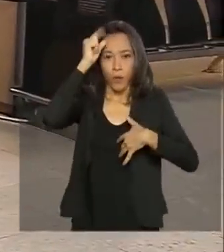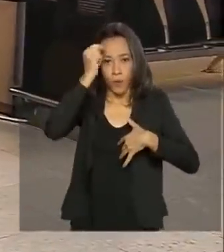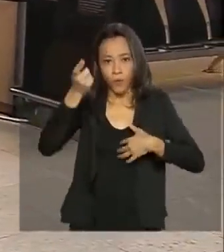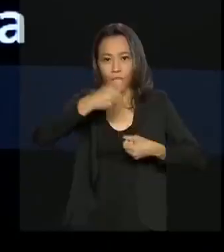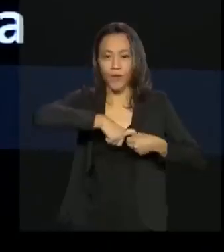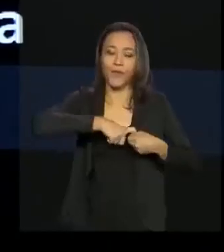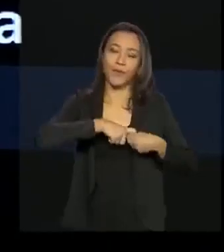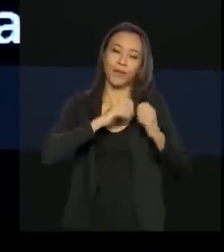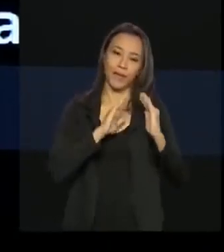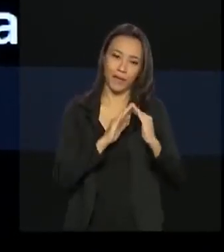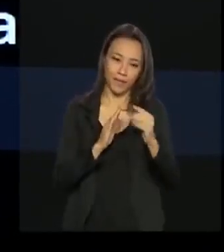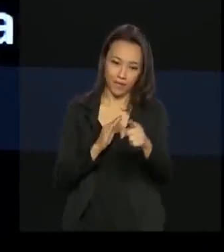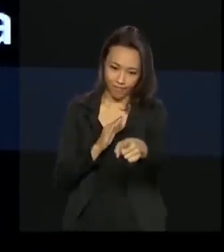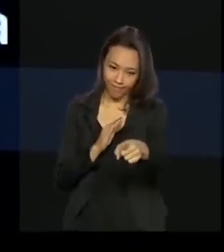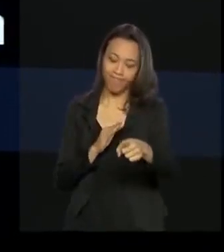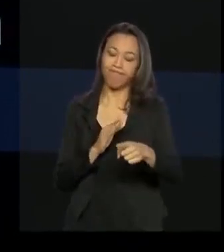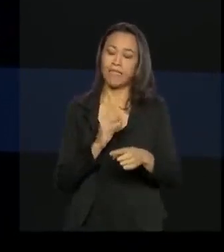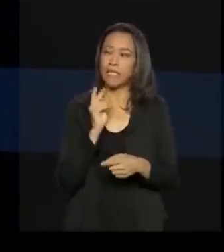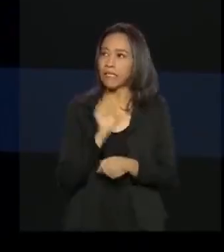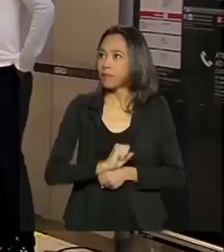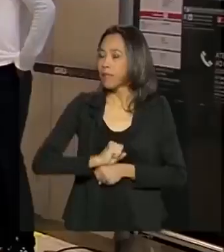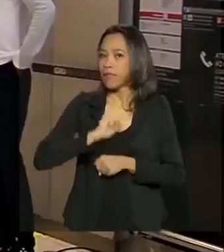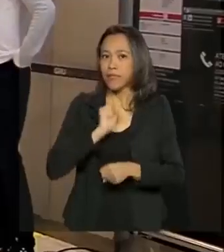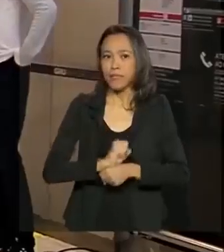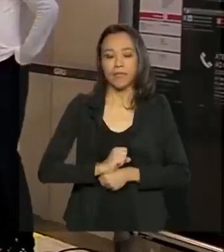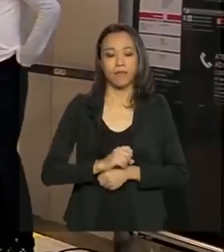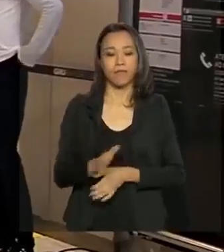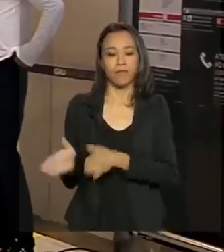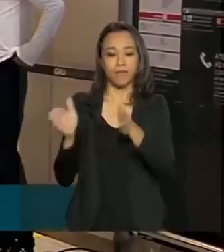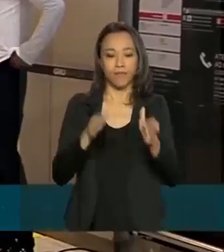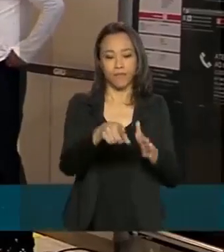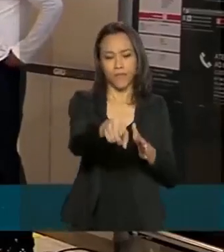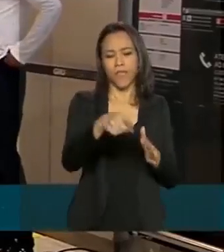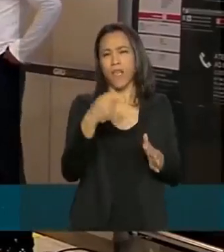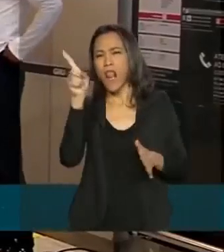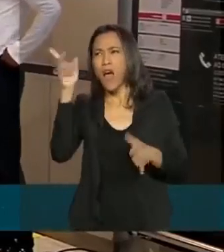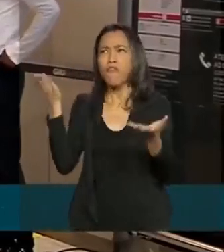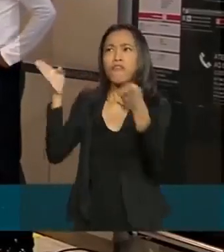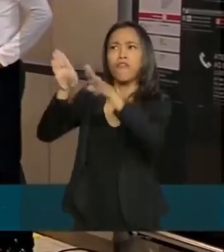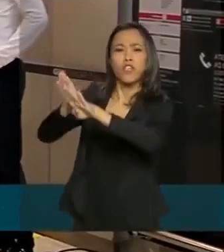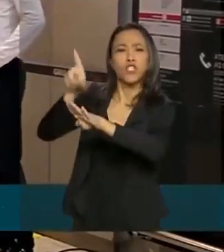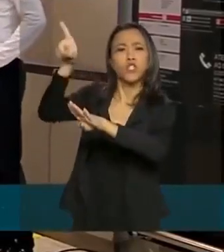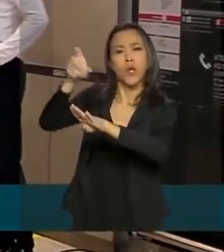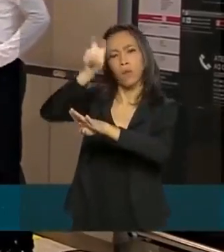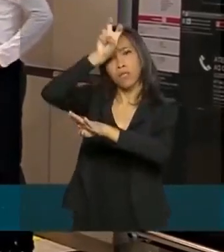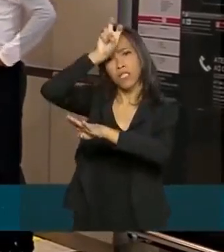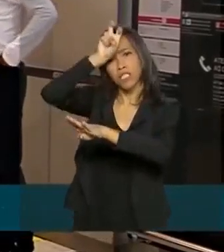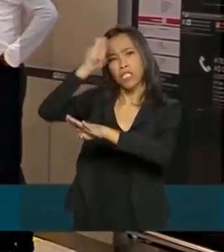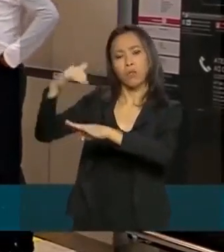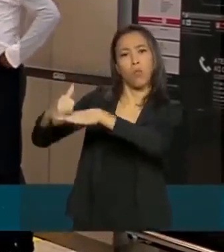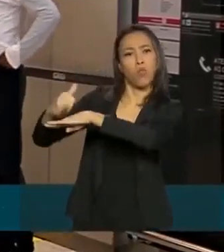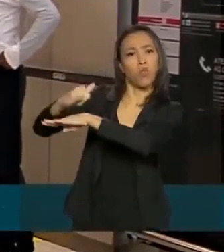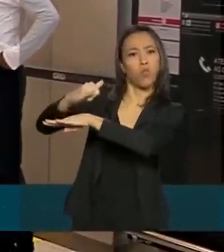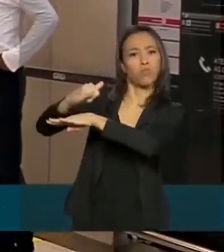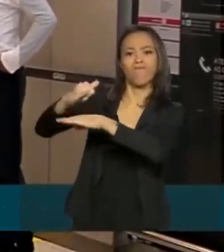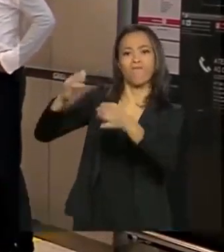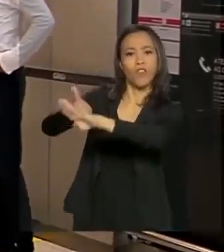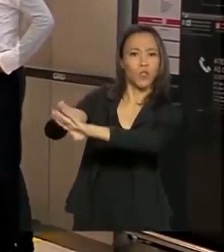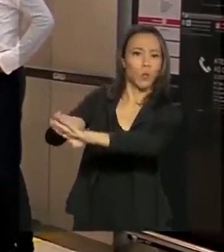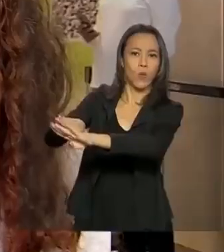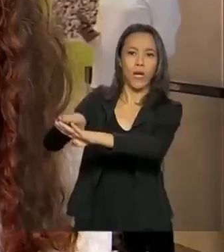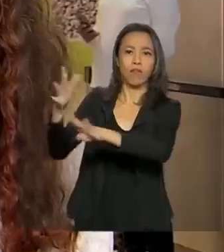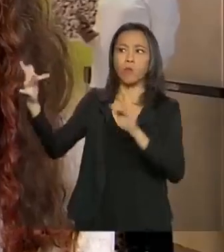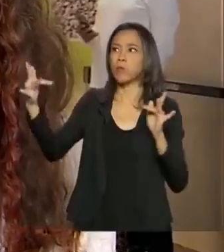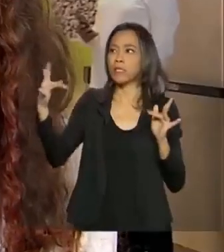para casa. Uma longa espera que chegou ao fim. Desde quando o aeroporto do Cairo fechou, no dia 19, já tinha pessoas entrando em contato com o